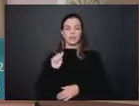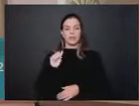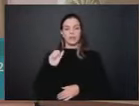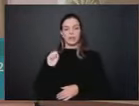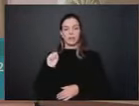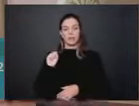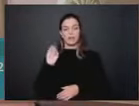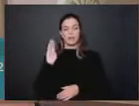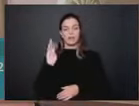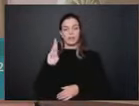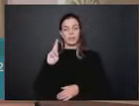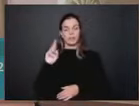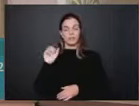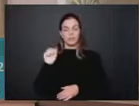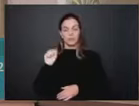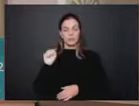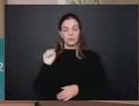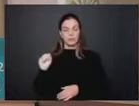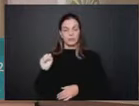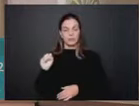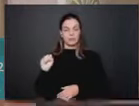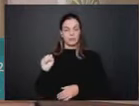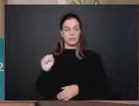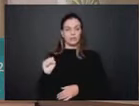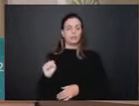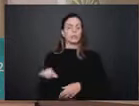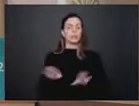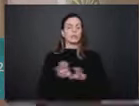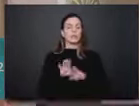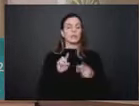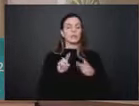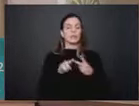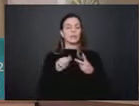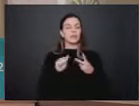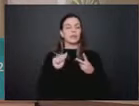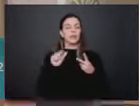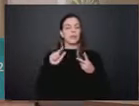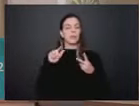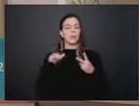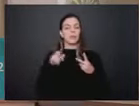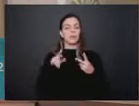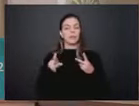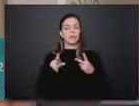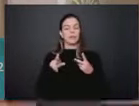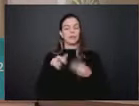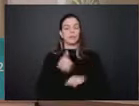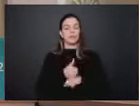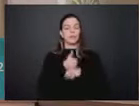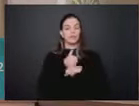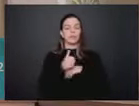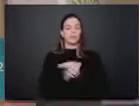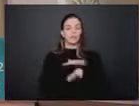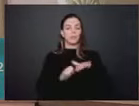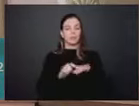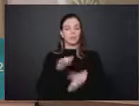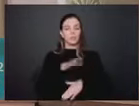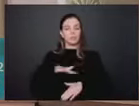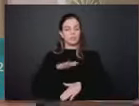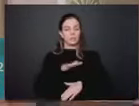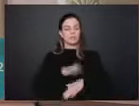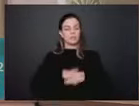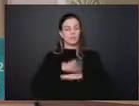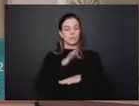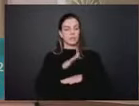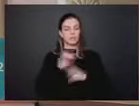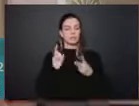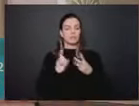Self Storage. Eu, Almir Parigô de Souza, diretor da empresa Espaço a Mais de Curitiba. E temos também a presença do